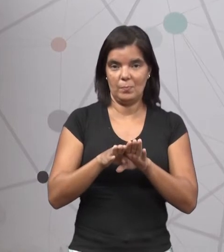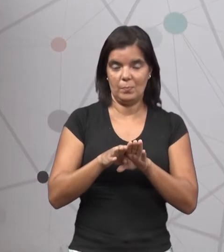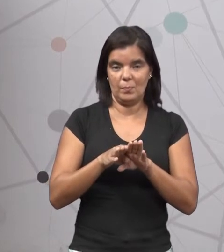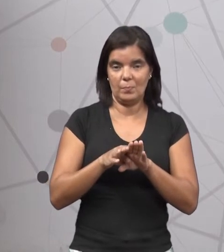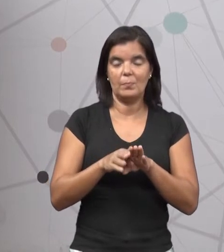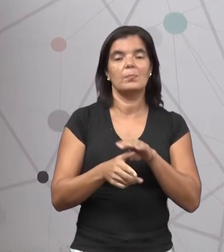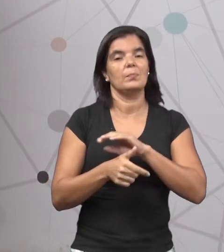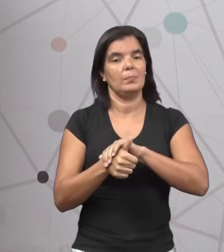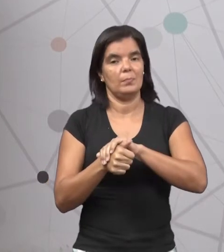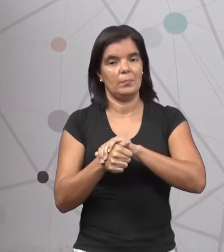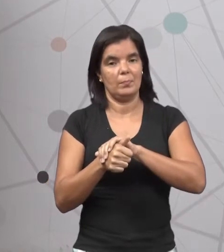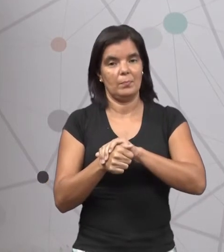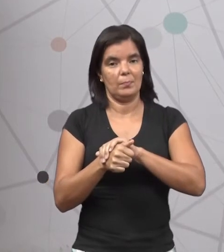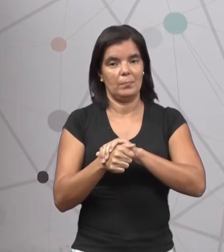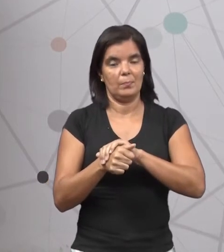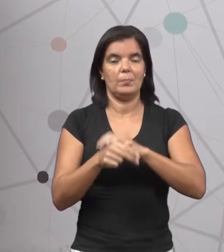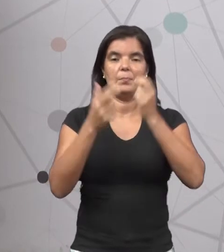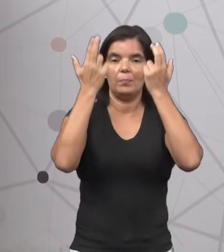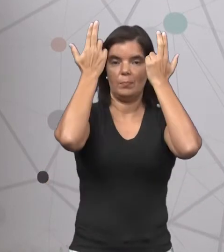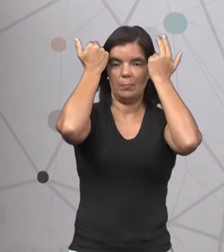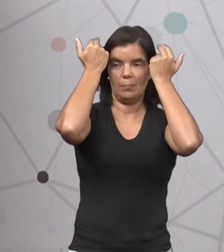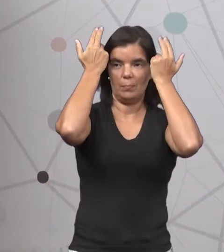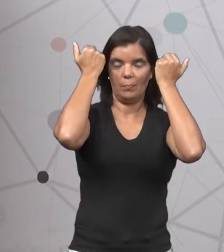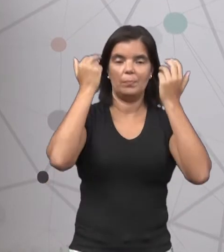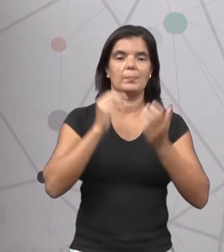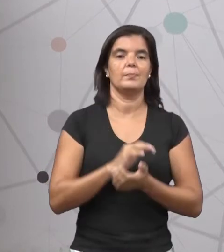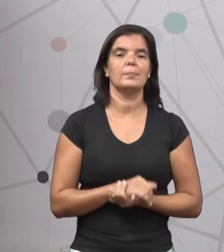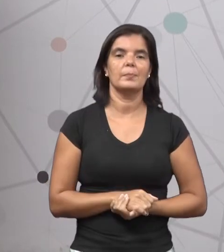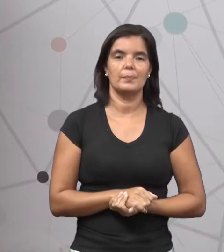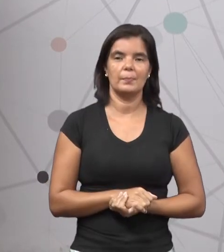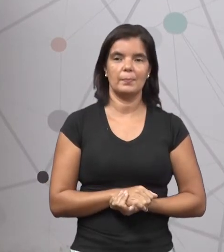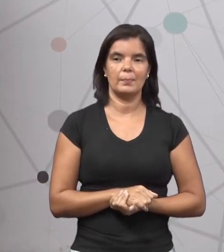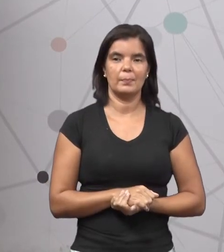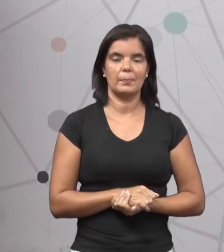Da tartaruga E na medida Também Da lebre